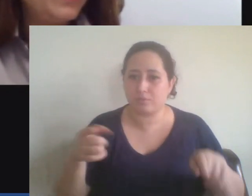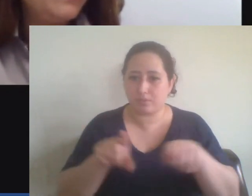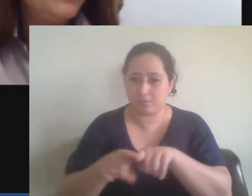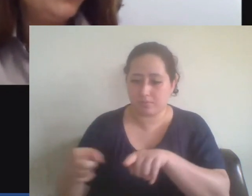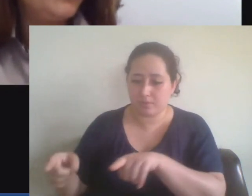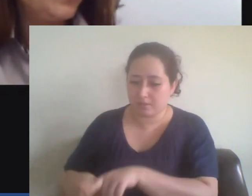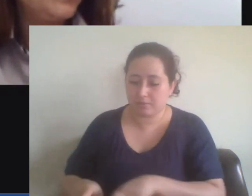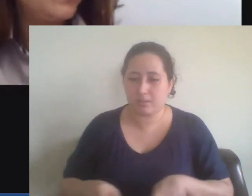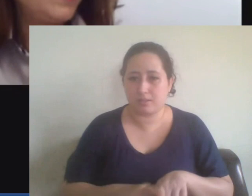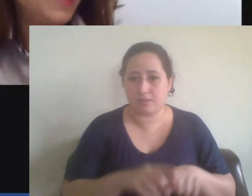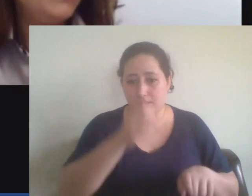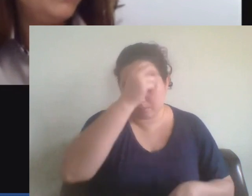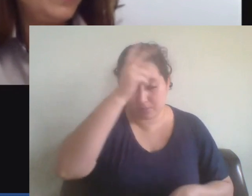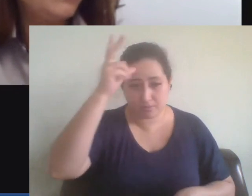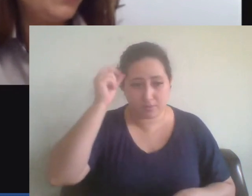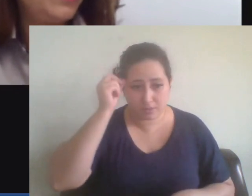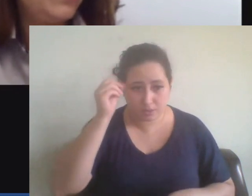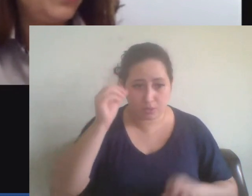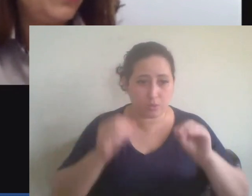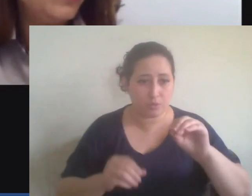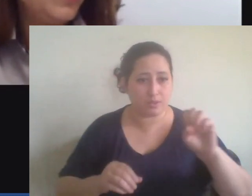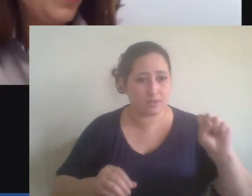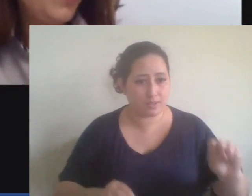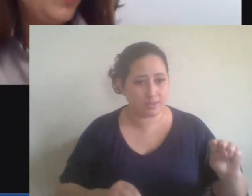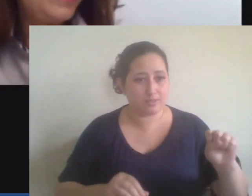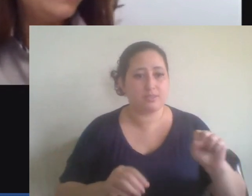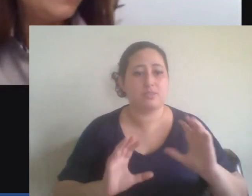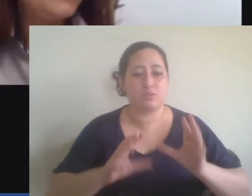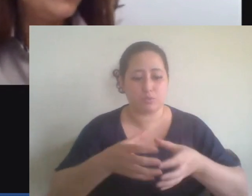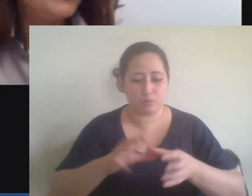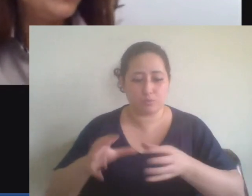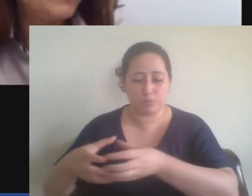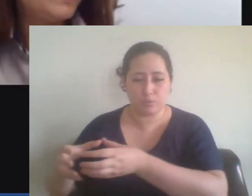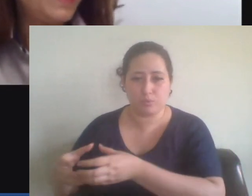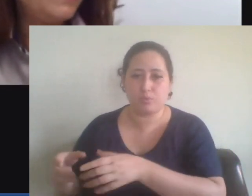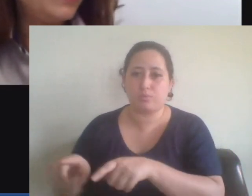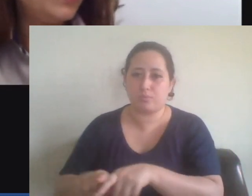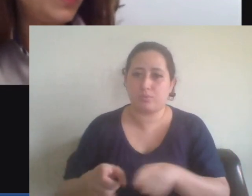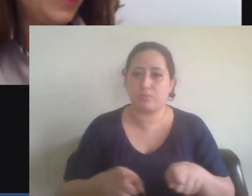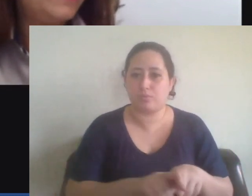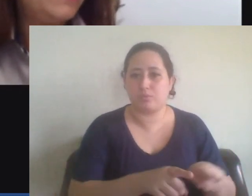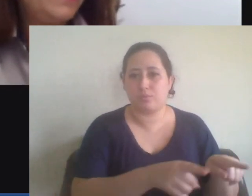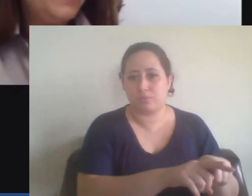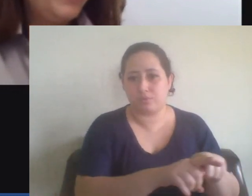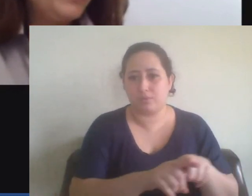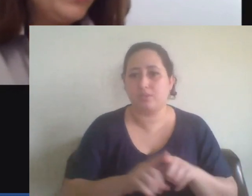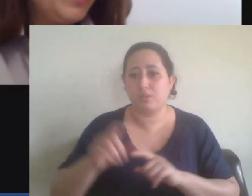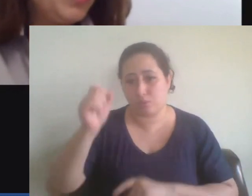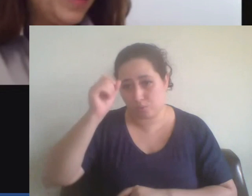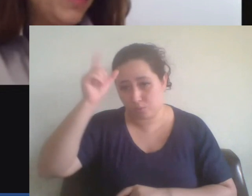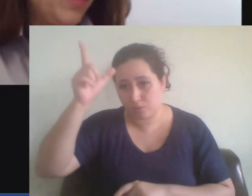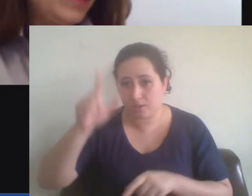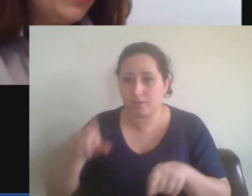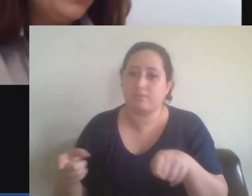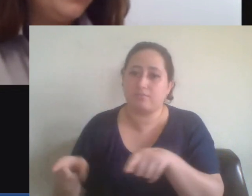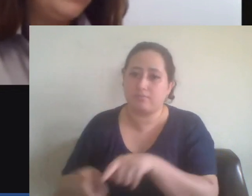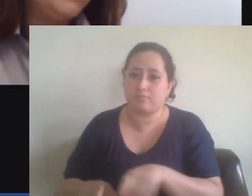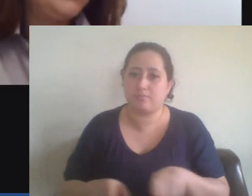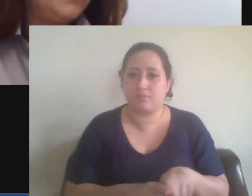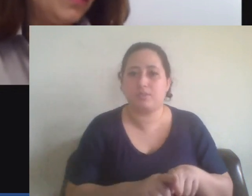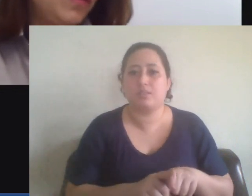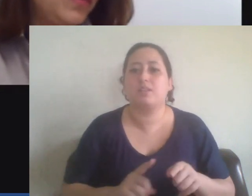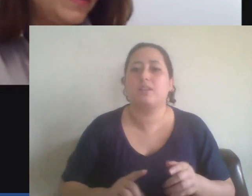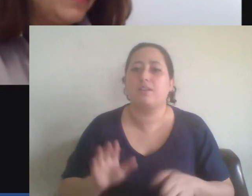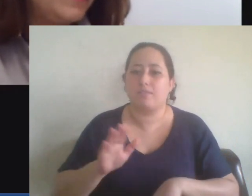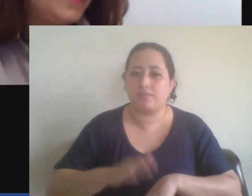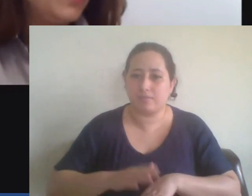prefeituras, instituições sociais, diversos coletivos, organizações sociais e culturais. Produzimos periódicos de